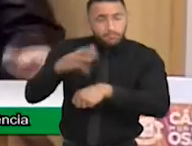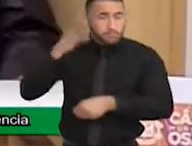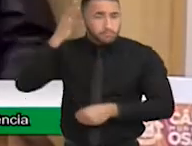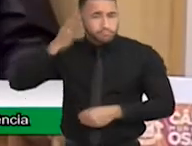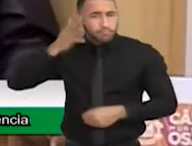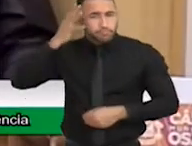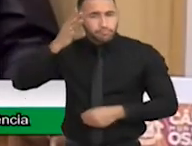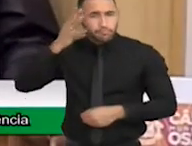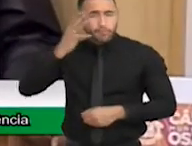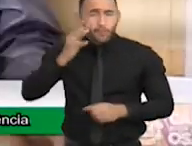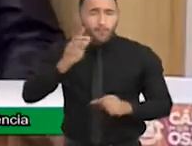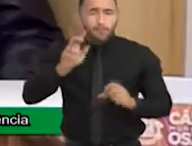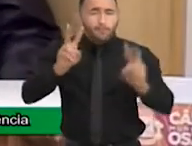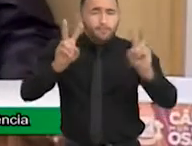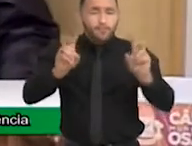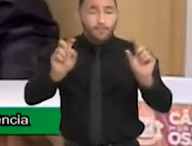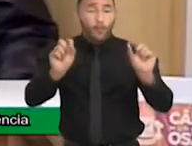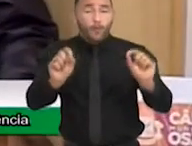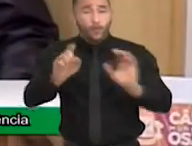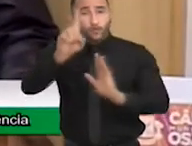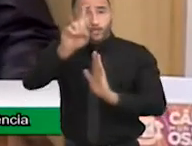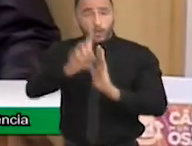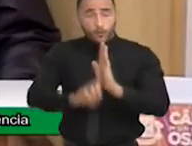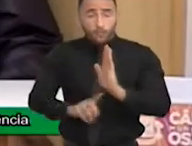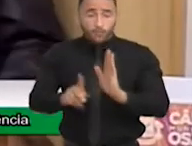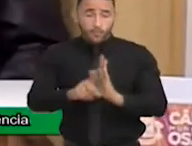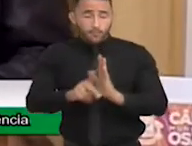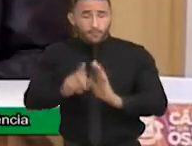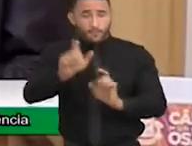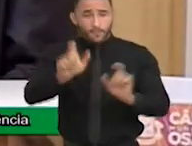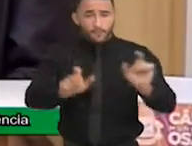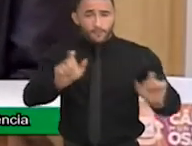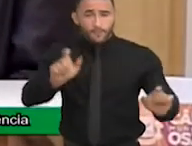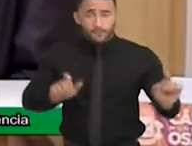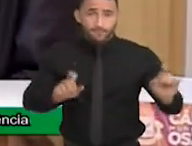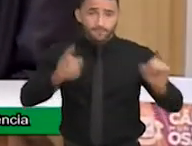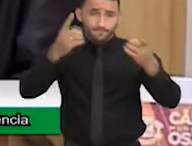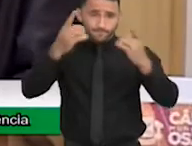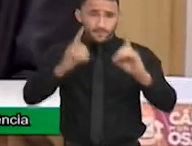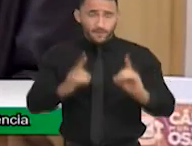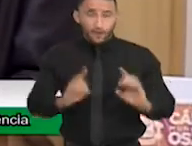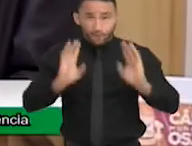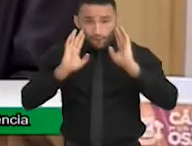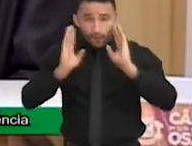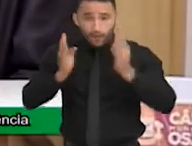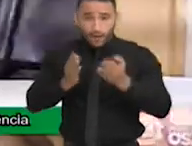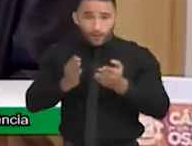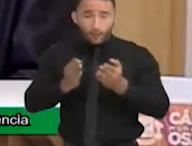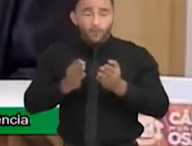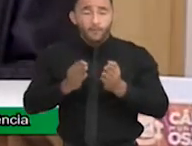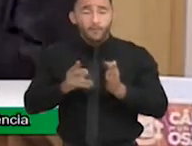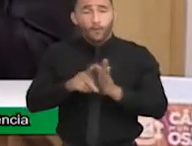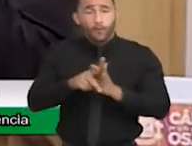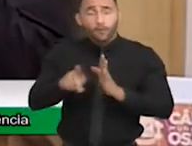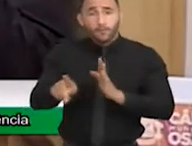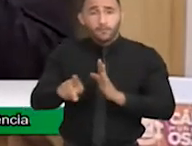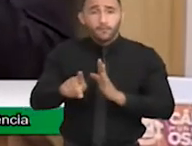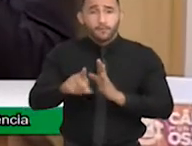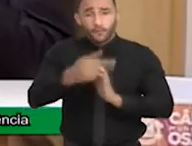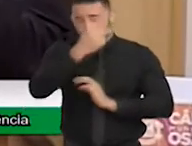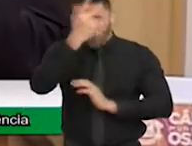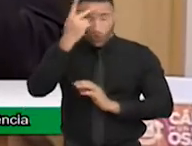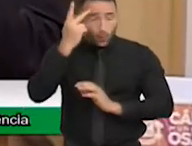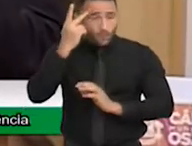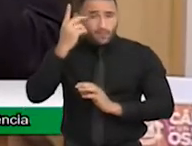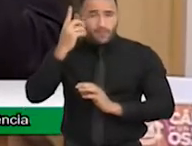um pouco sobre os direitos da pessoa com deficiência, com foco até um pouco na questão de deficiência sensorial da pessoa